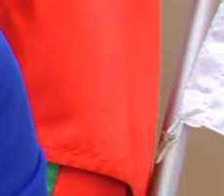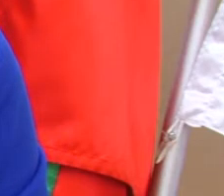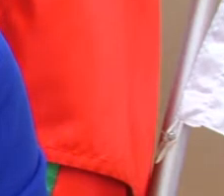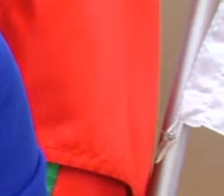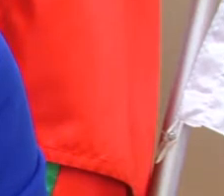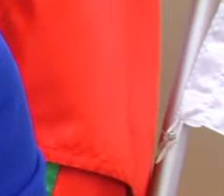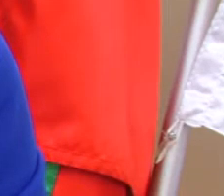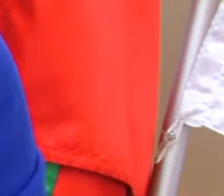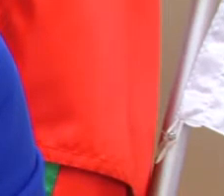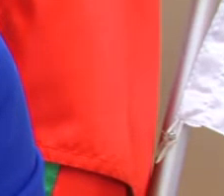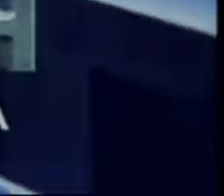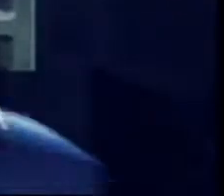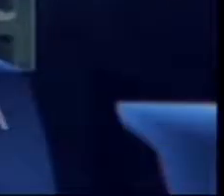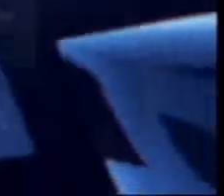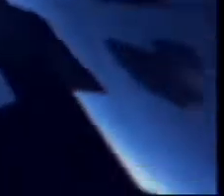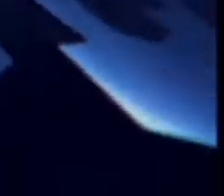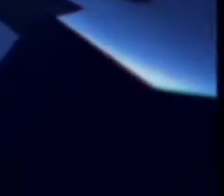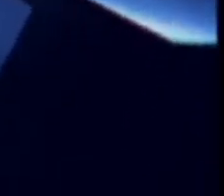noite.